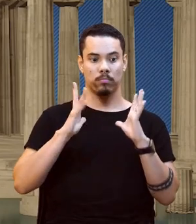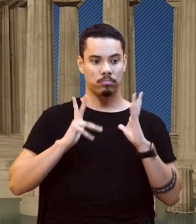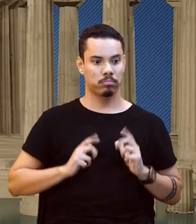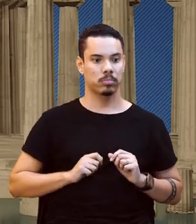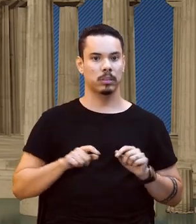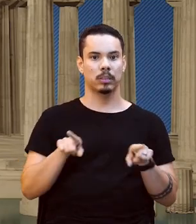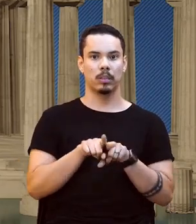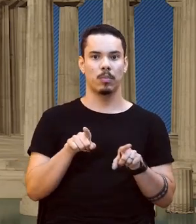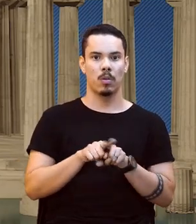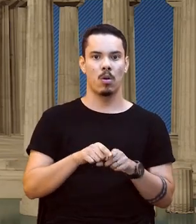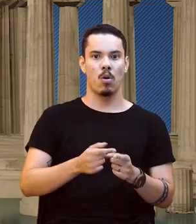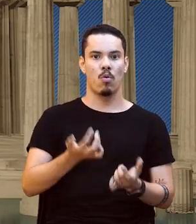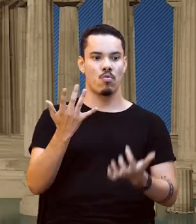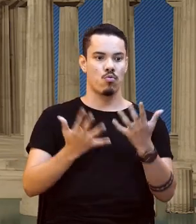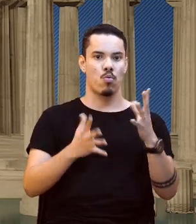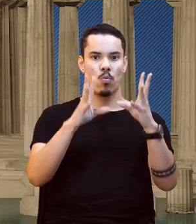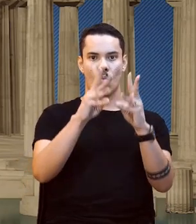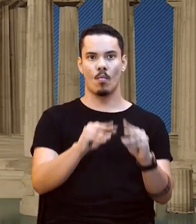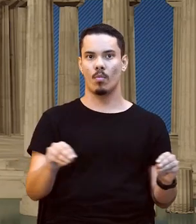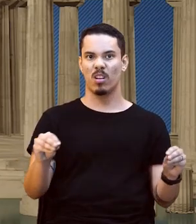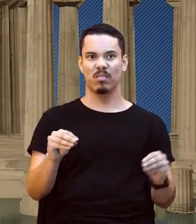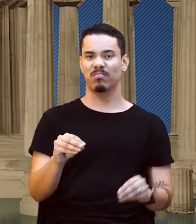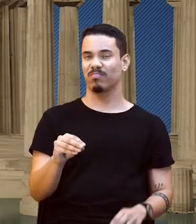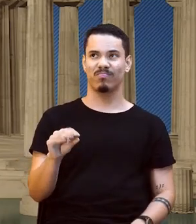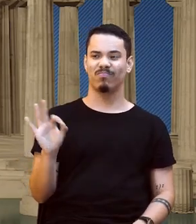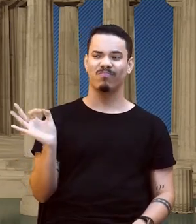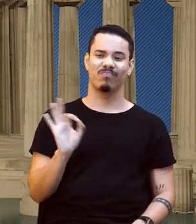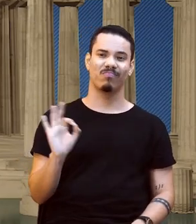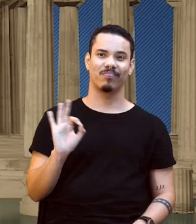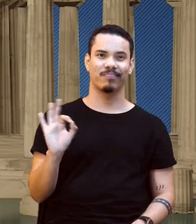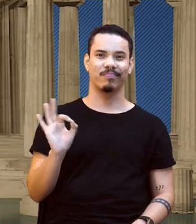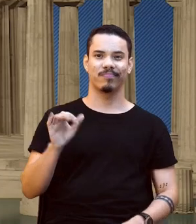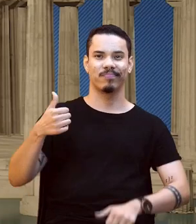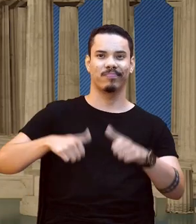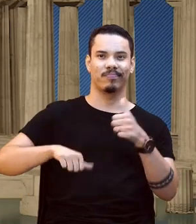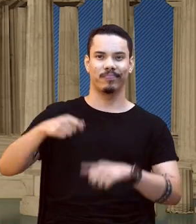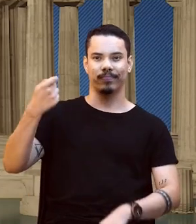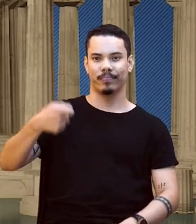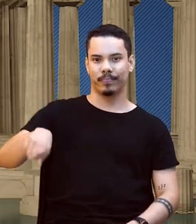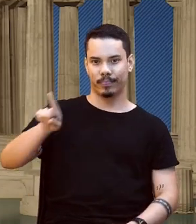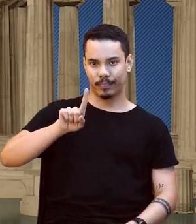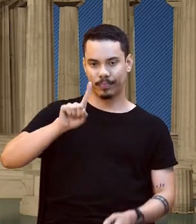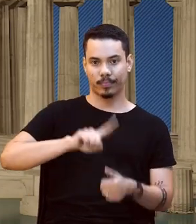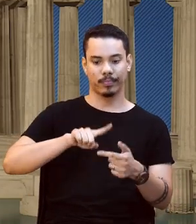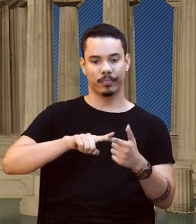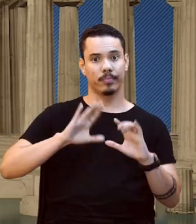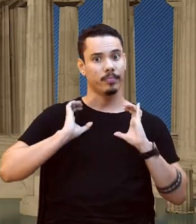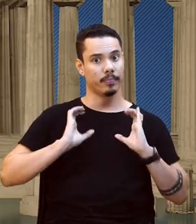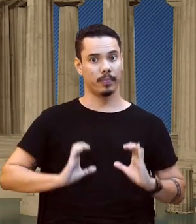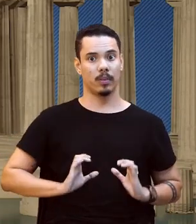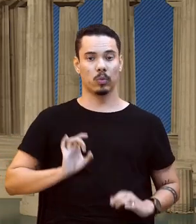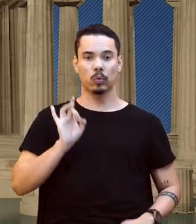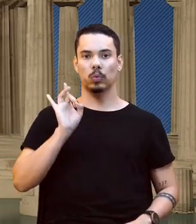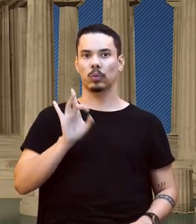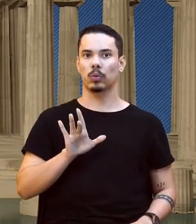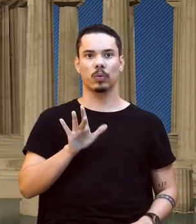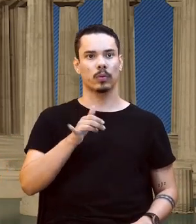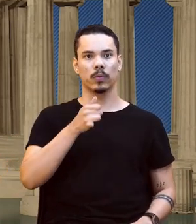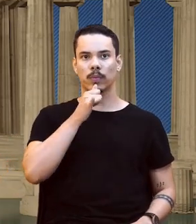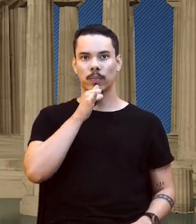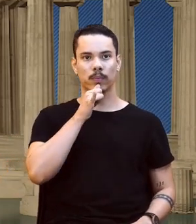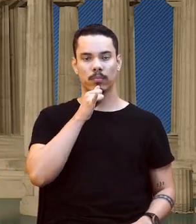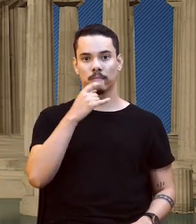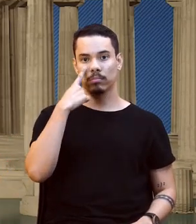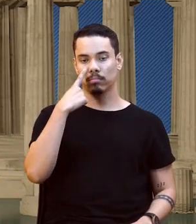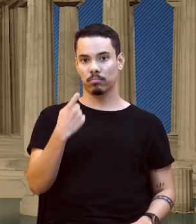a atitude dele é essa? Sua atitude não teve nenhum tipo de situação a ser analisada? Seu comportamento foi apenas por